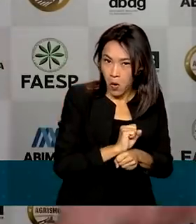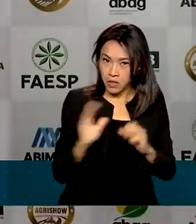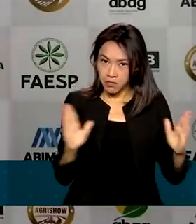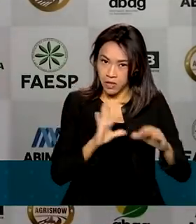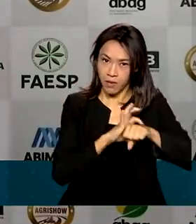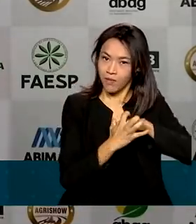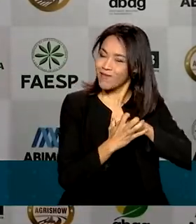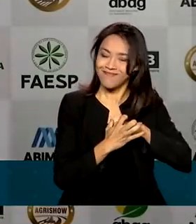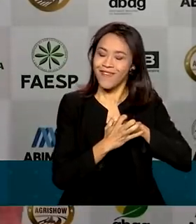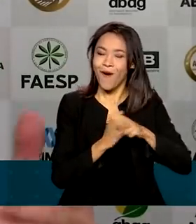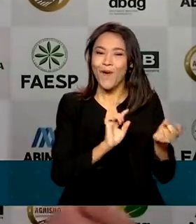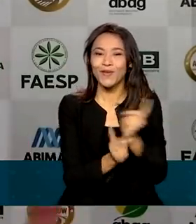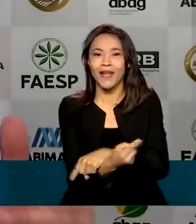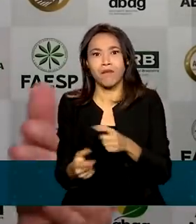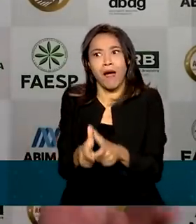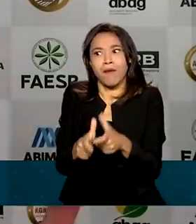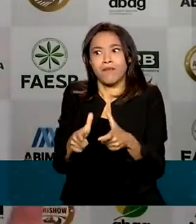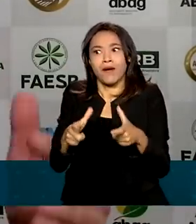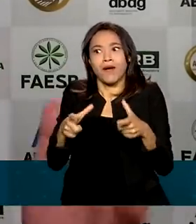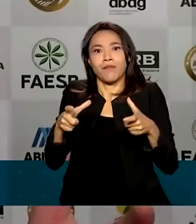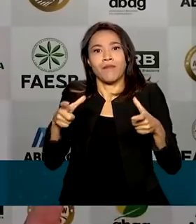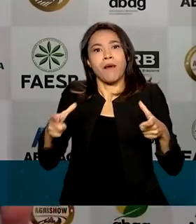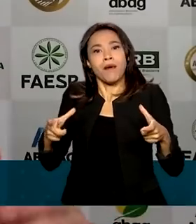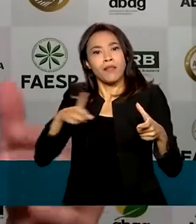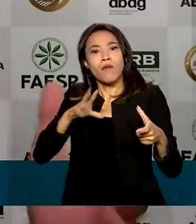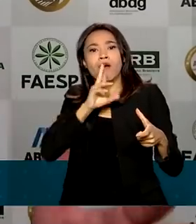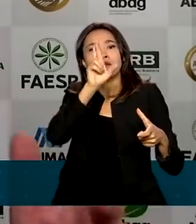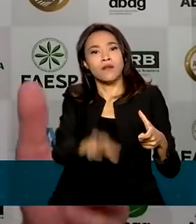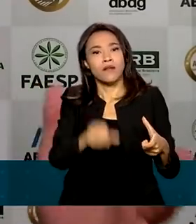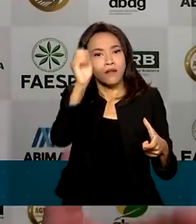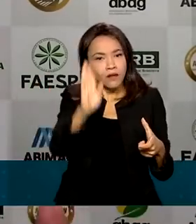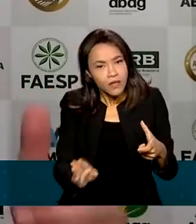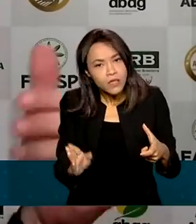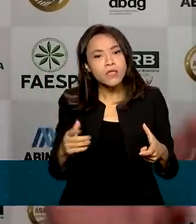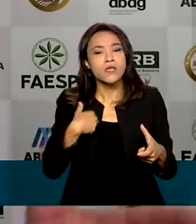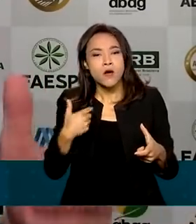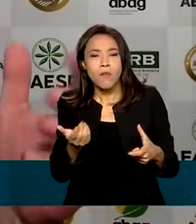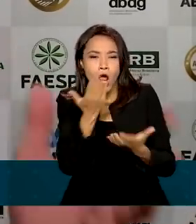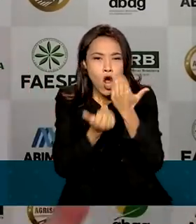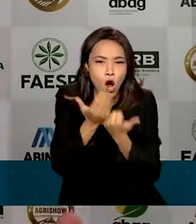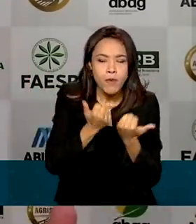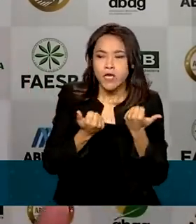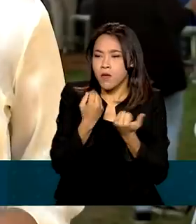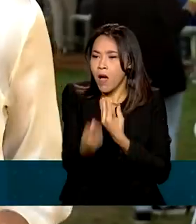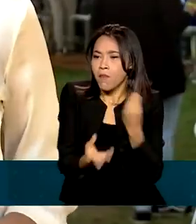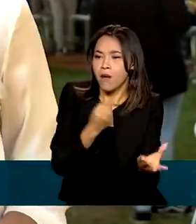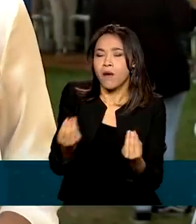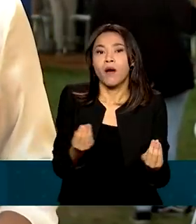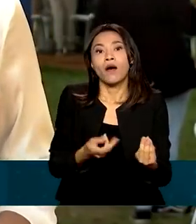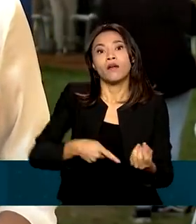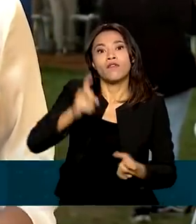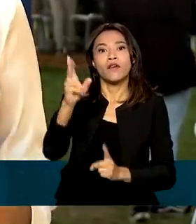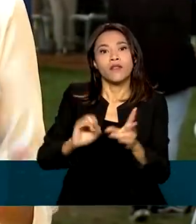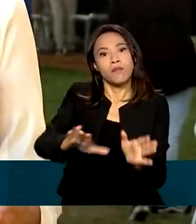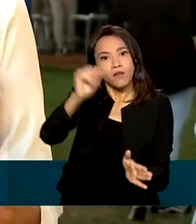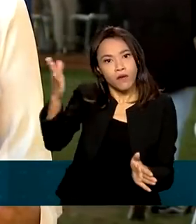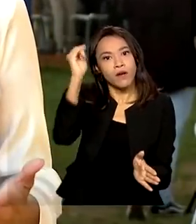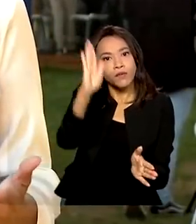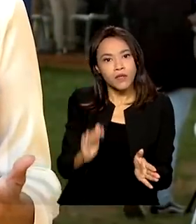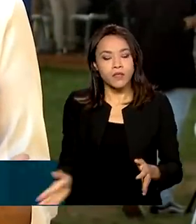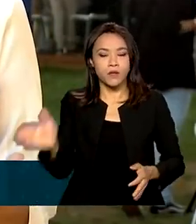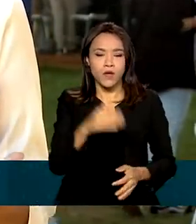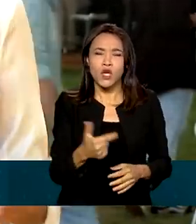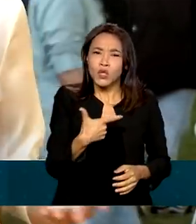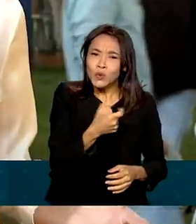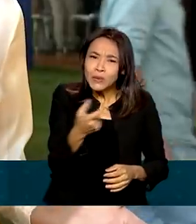cresceram em muito. Era a resposta que o Brasil precisa para alimentar o brasileiro, exportar, gerar divisas. São 800 expositores